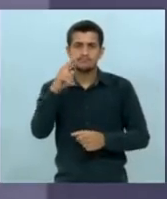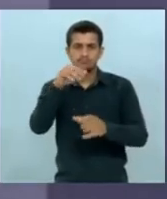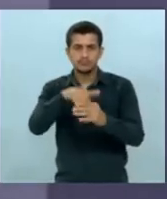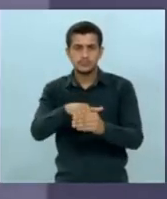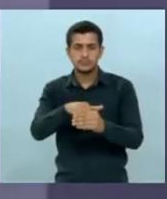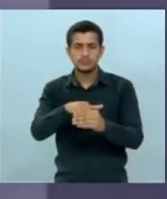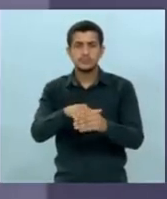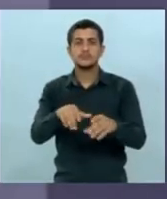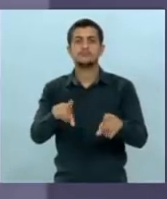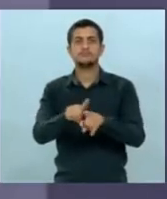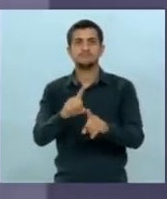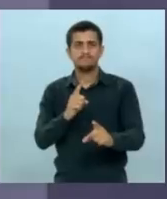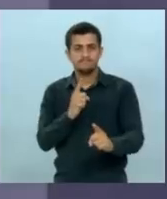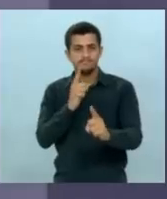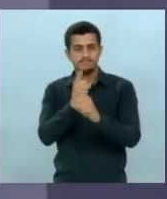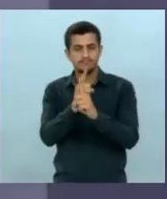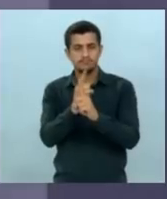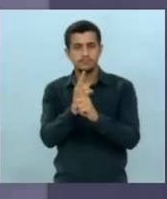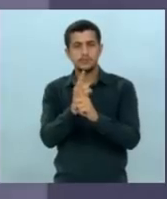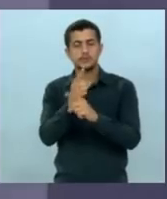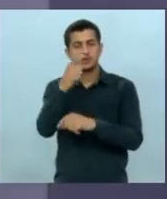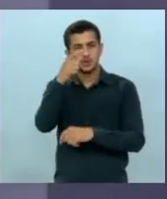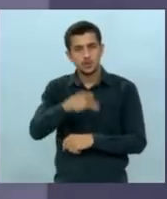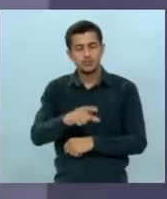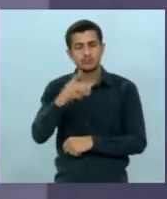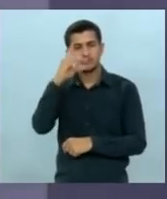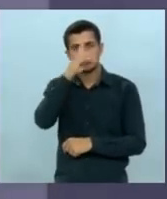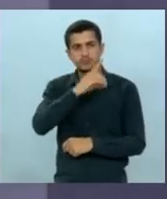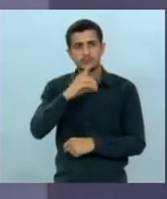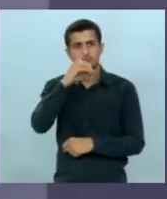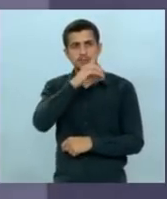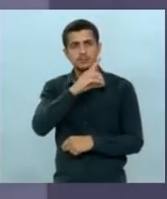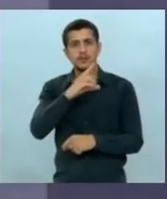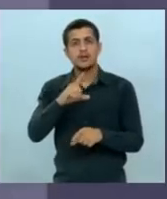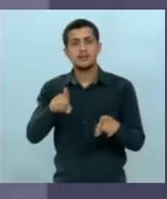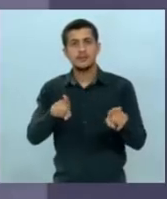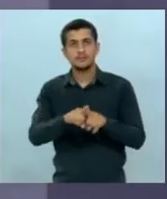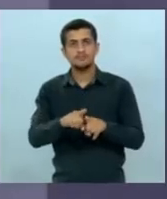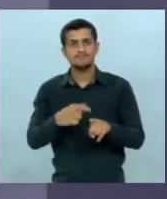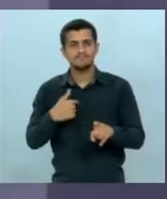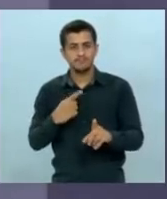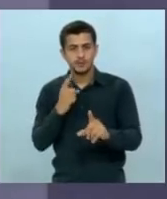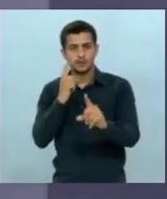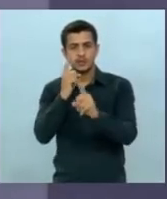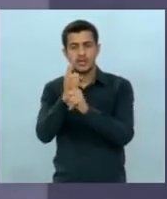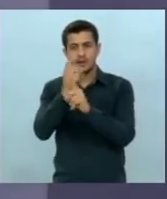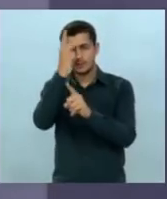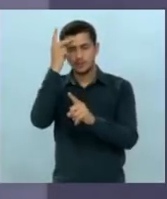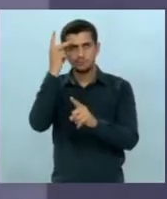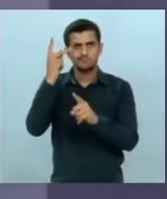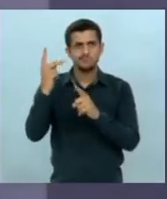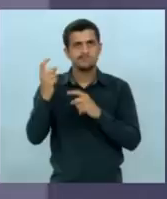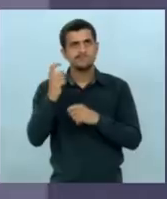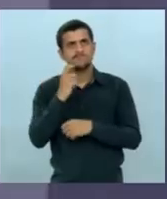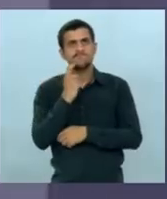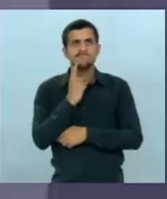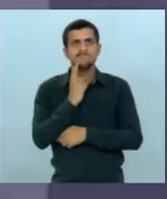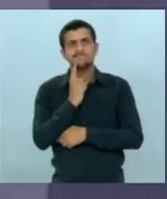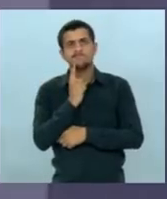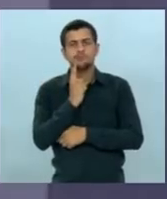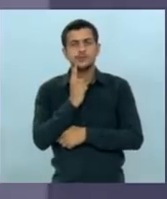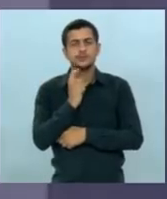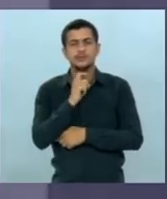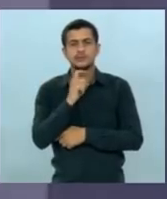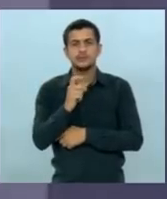reencontro com você no próximo domingo e quero me encontrar também com aquelas pessoas que estão em dúvidas inclusive